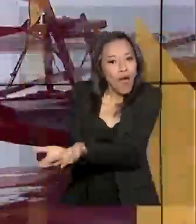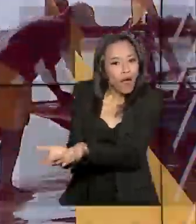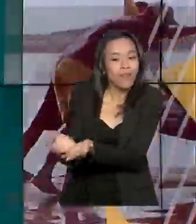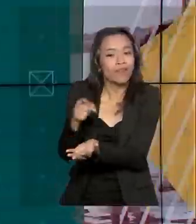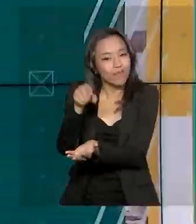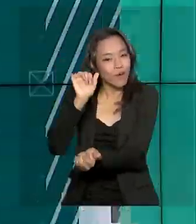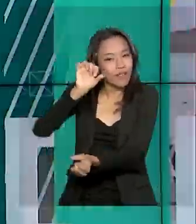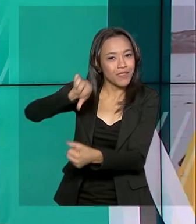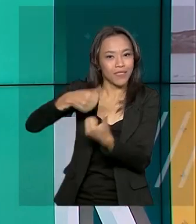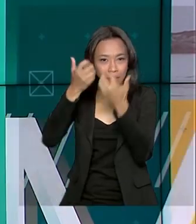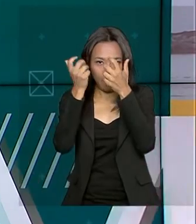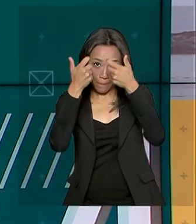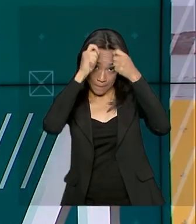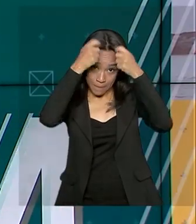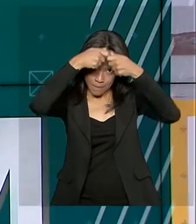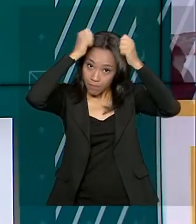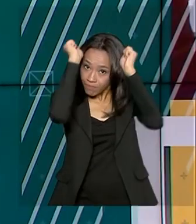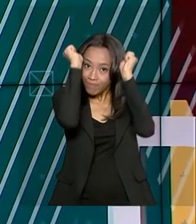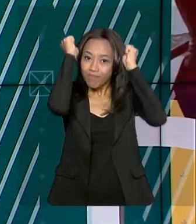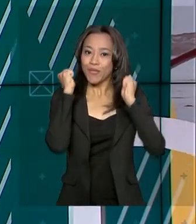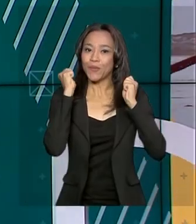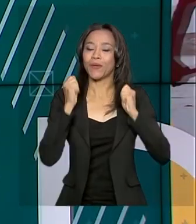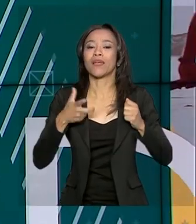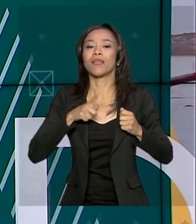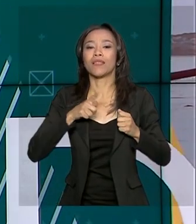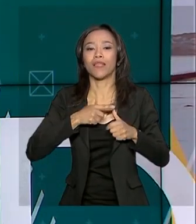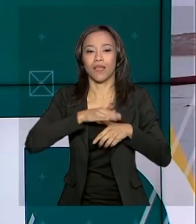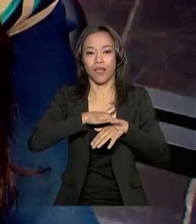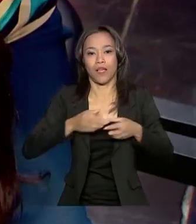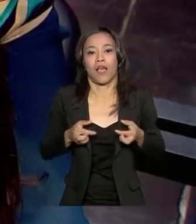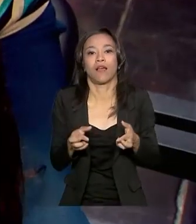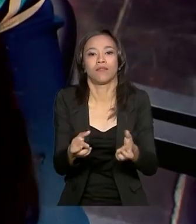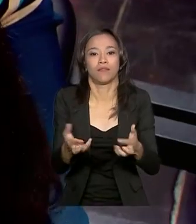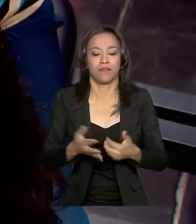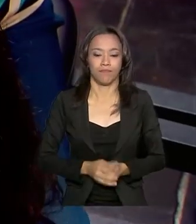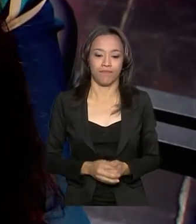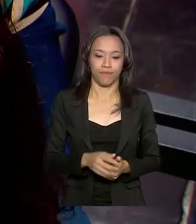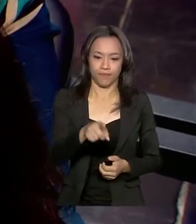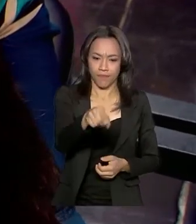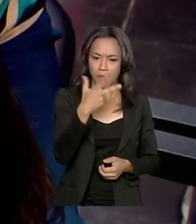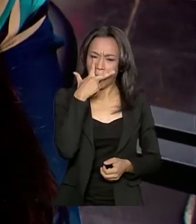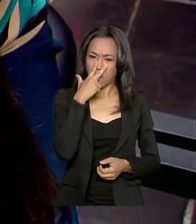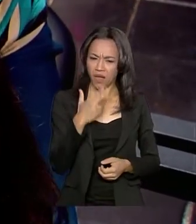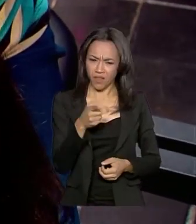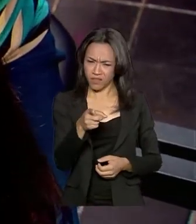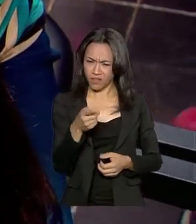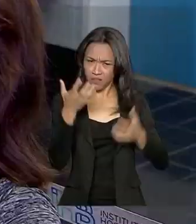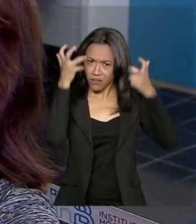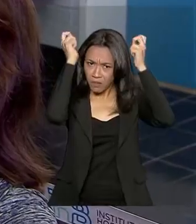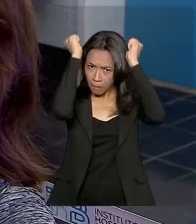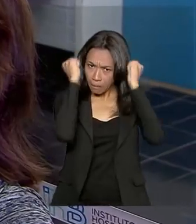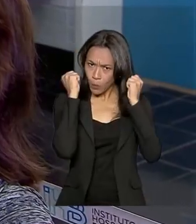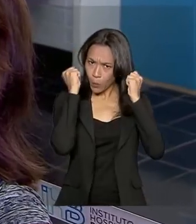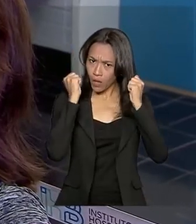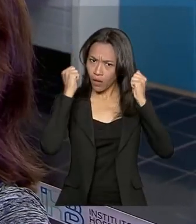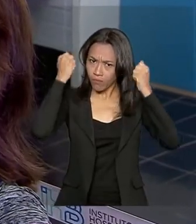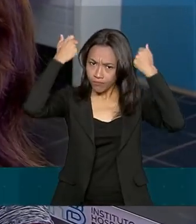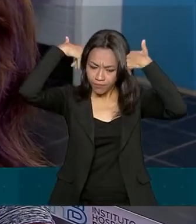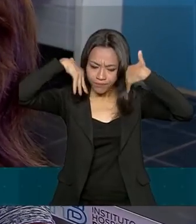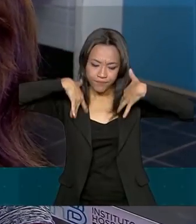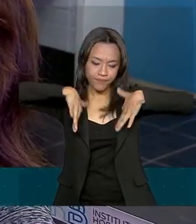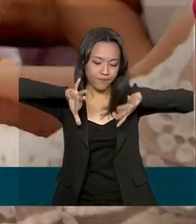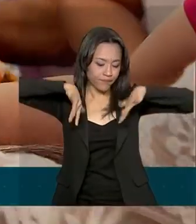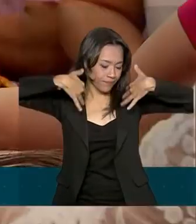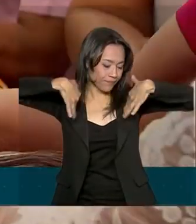transformar em perucas para pacientes com câncer. Parece só uma peruca, mas para essas